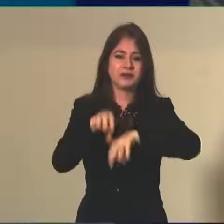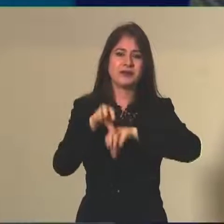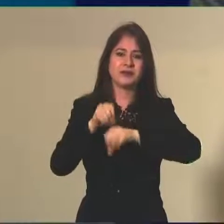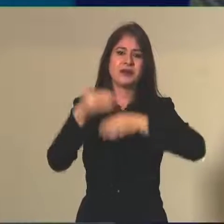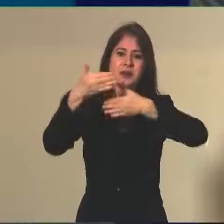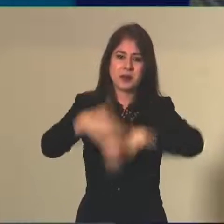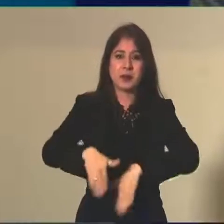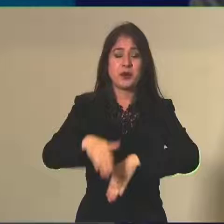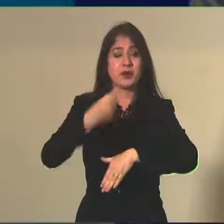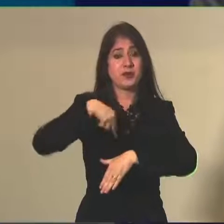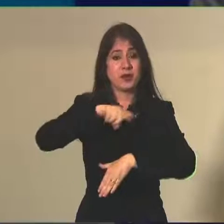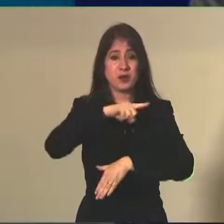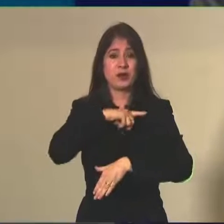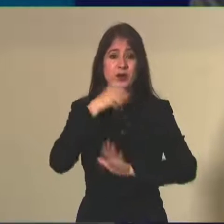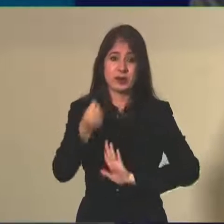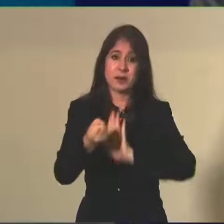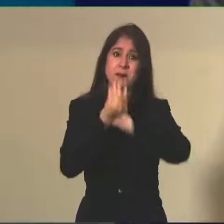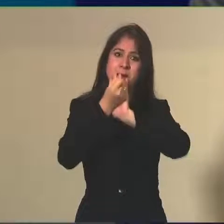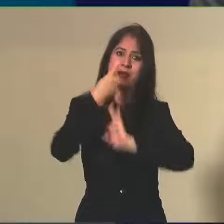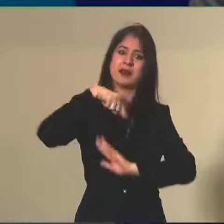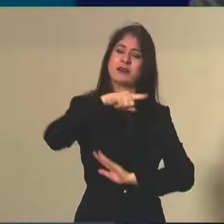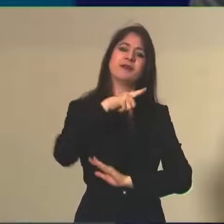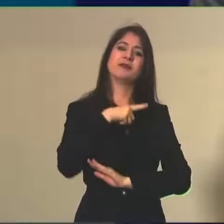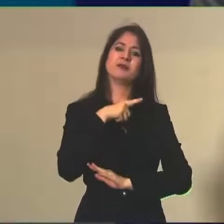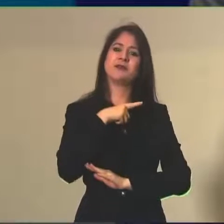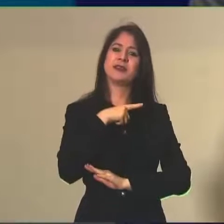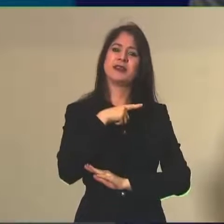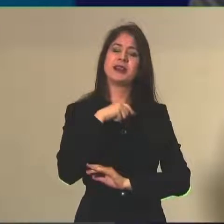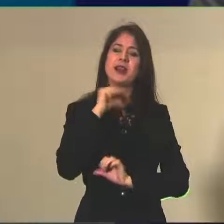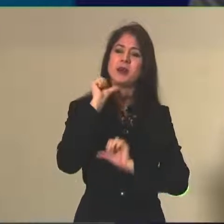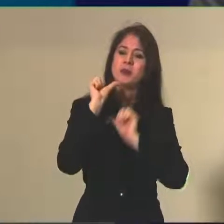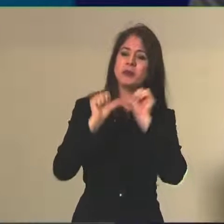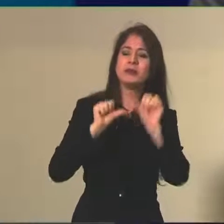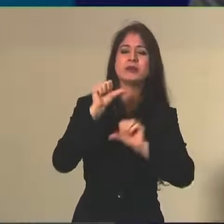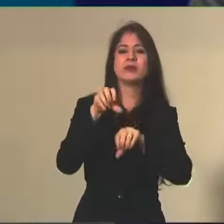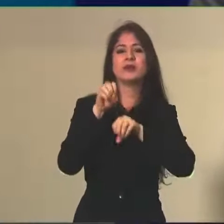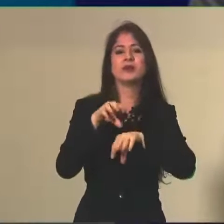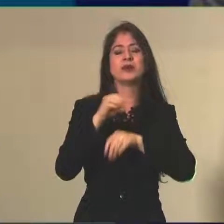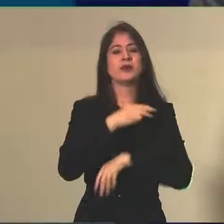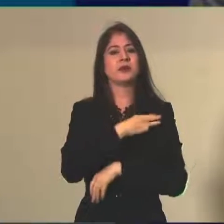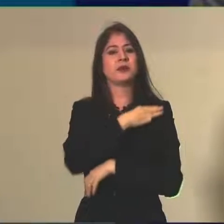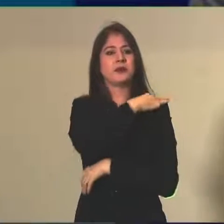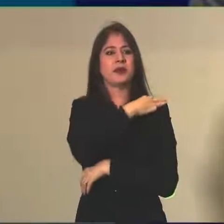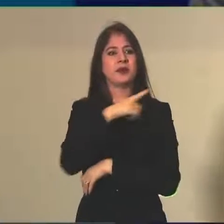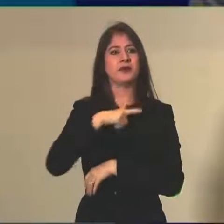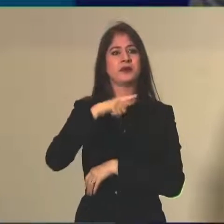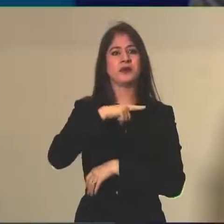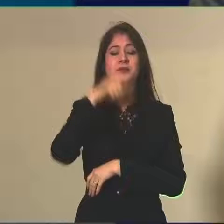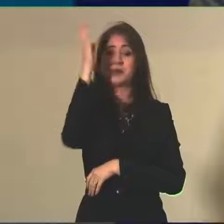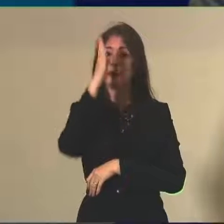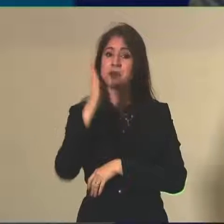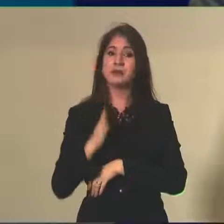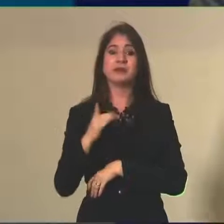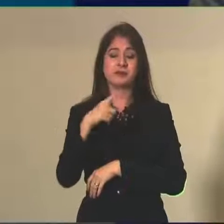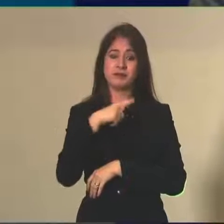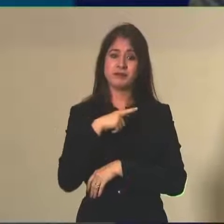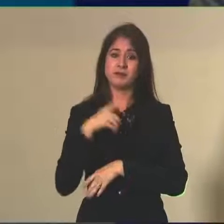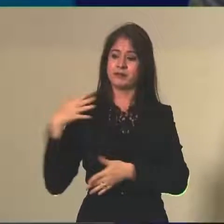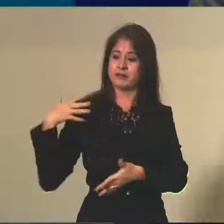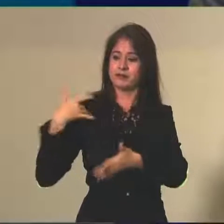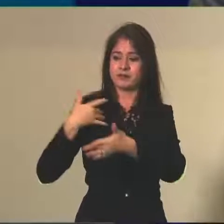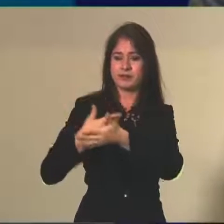gente deixa é isso, nós já temos uma reforma do ensino médio em curso no país que traz